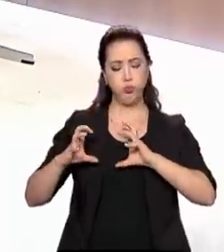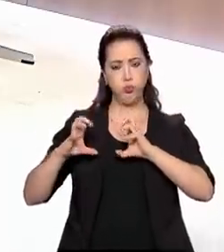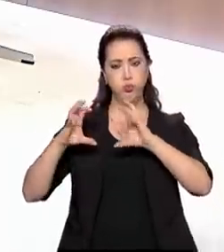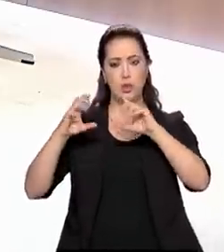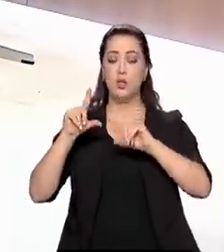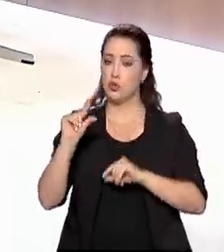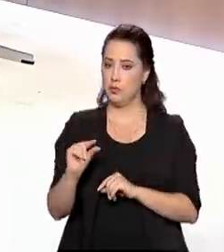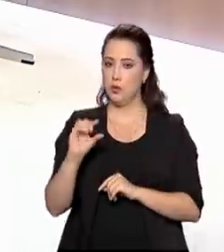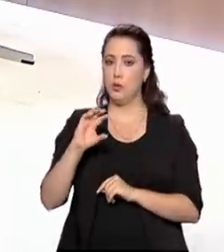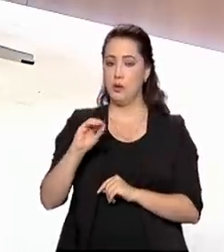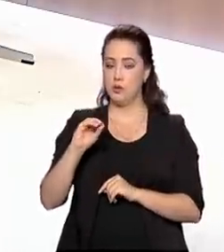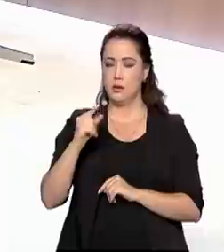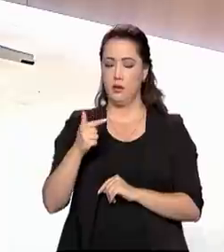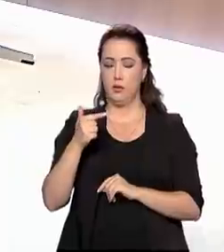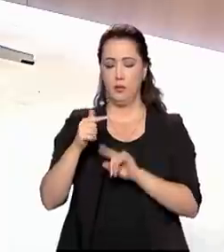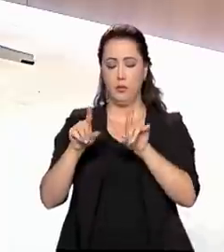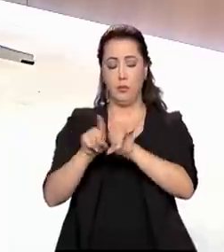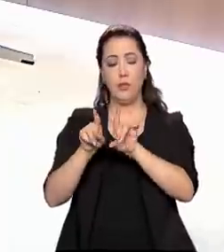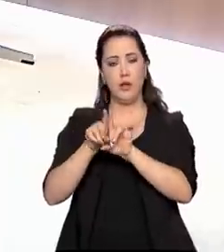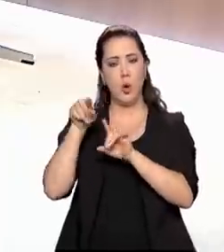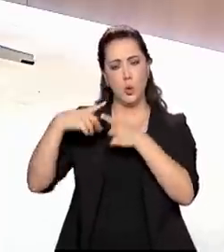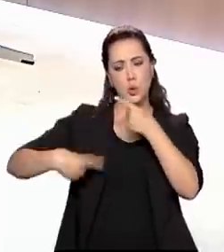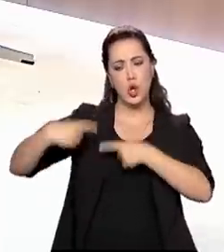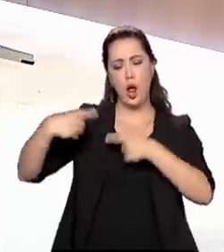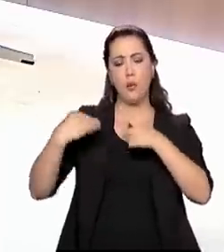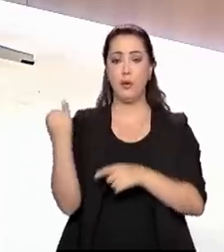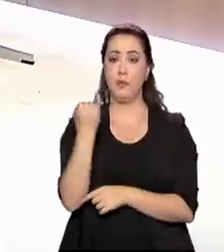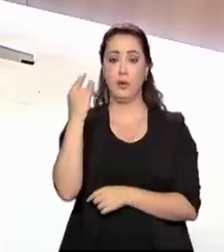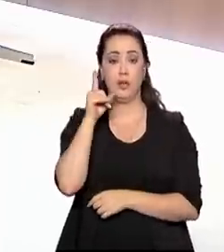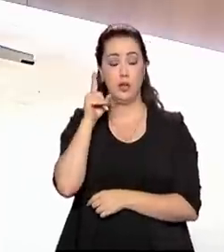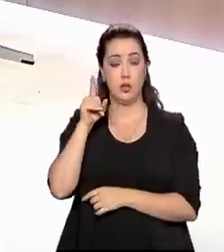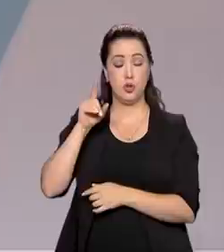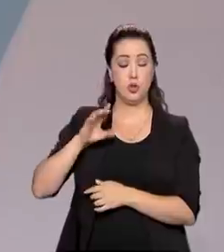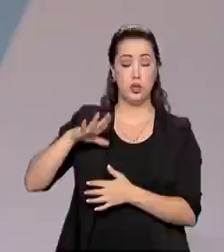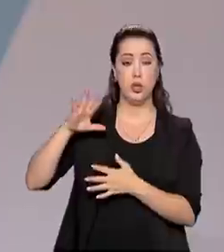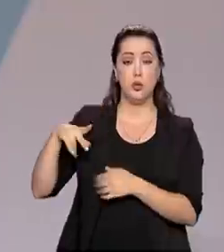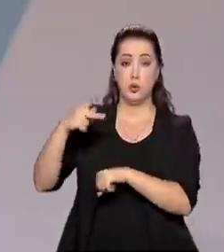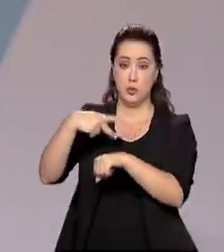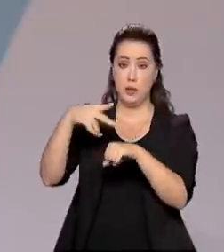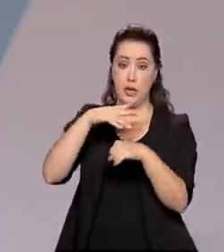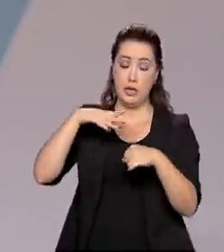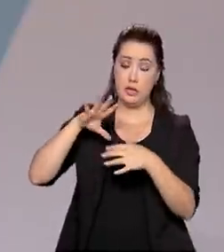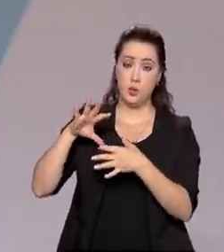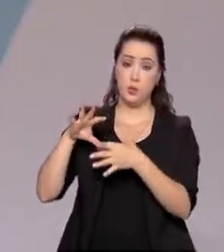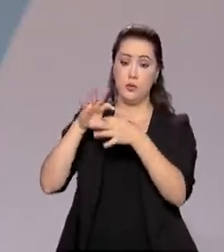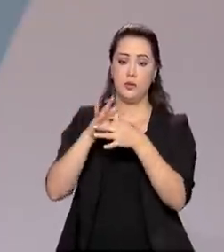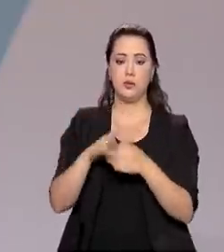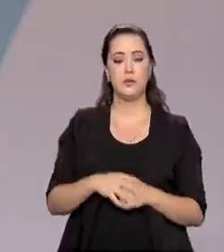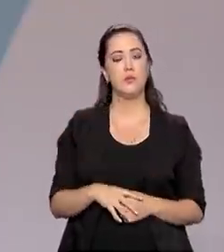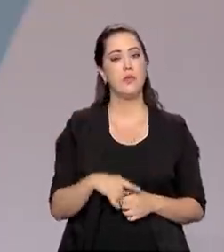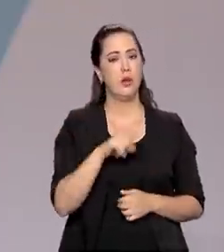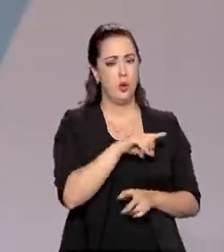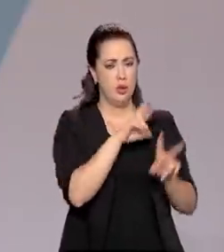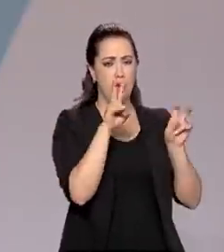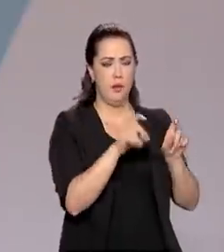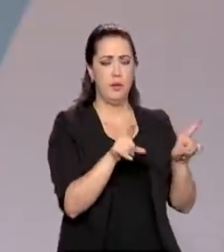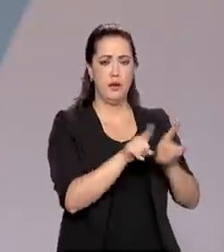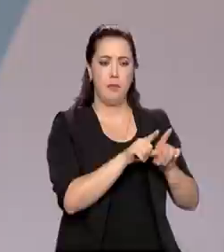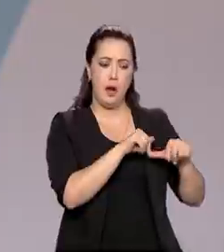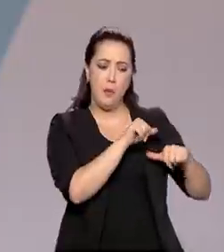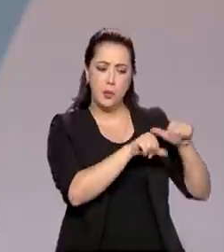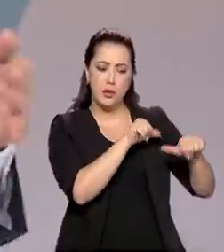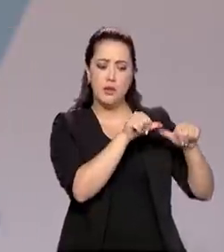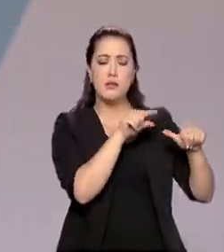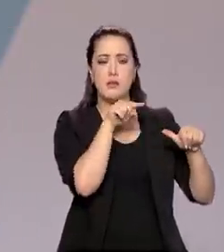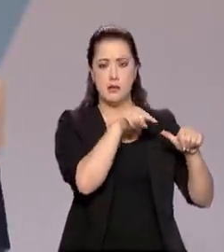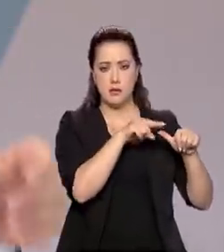alto nível nas Nações Unidas sobre energia. A gente vai falar sobre isso, a transição energética para o baixo